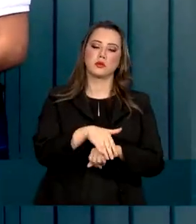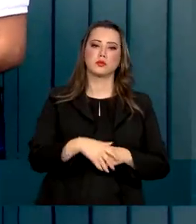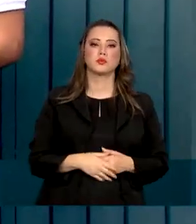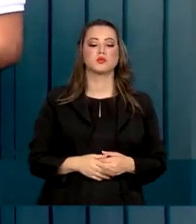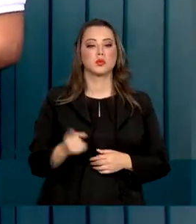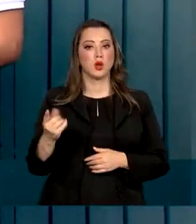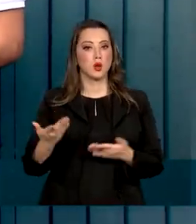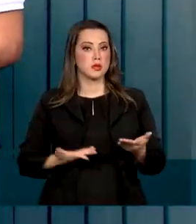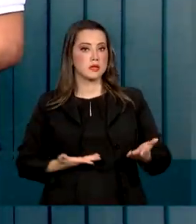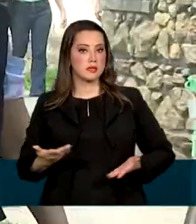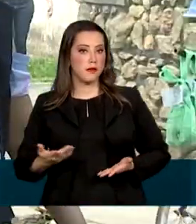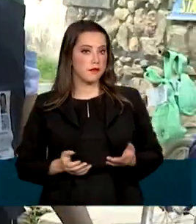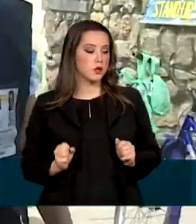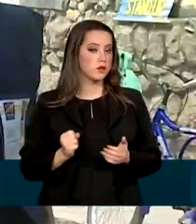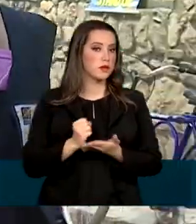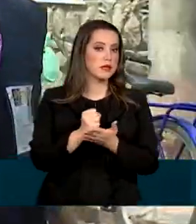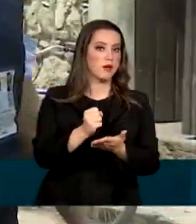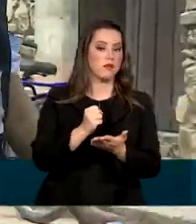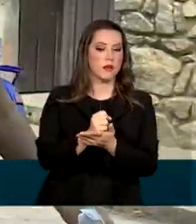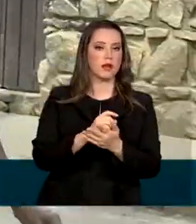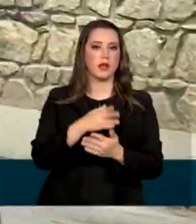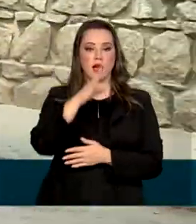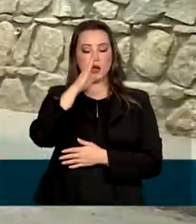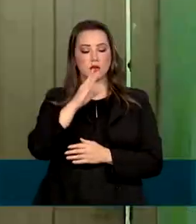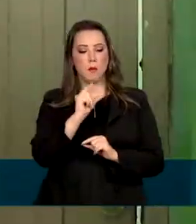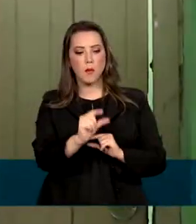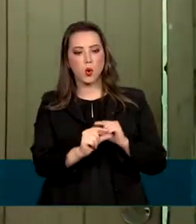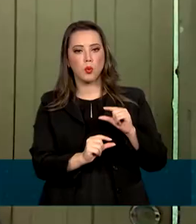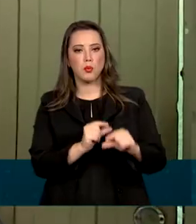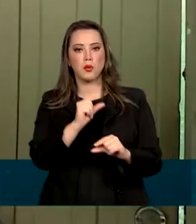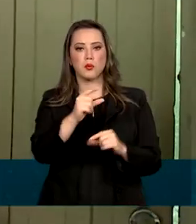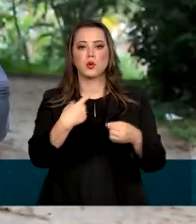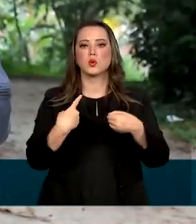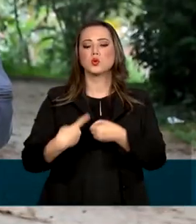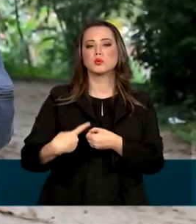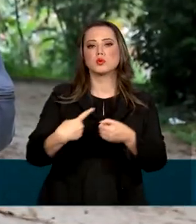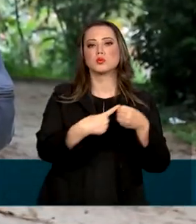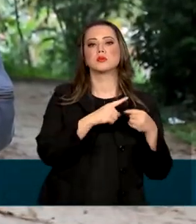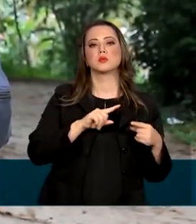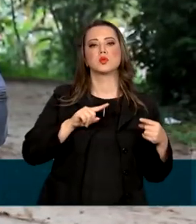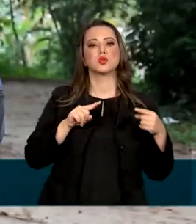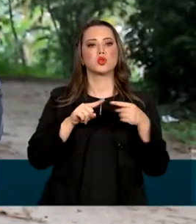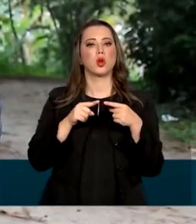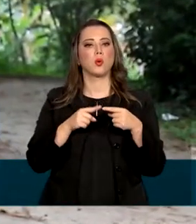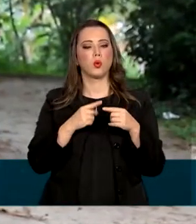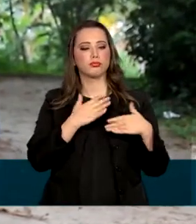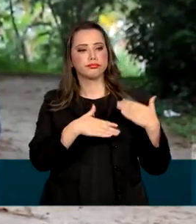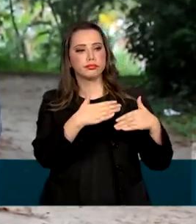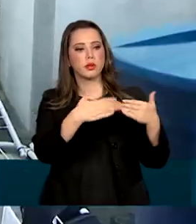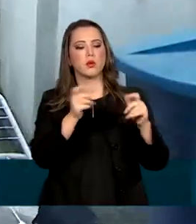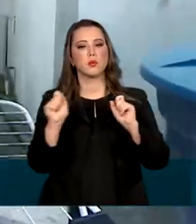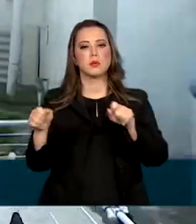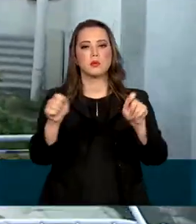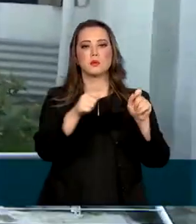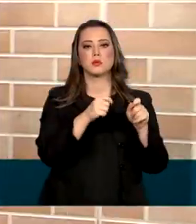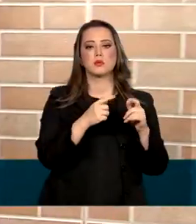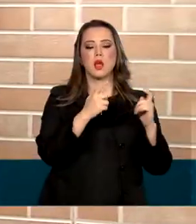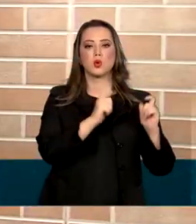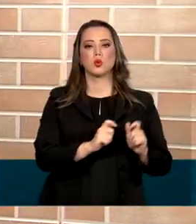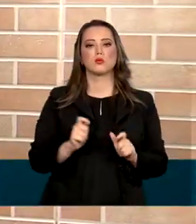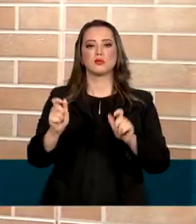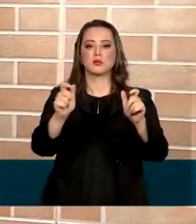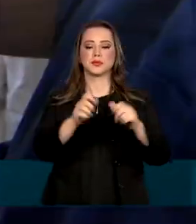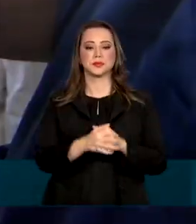O serviço será disponibilizado de forma gradativa nos municípios, de acordo com o andamento da coleta em cada